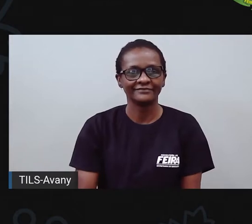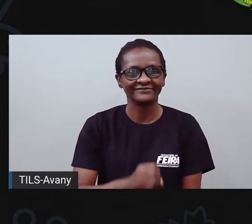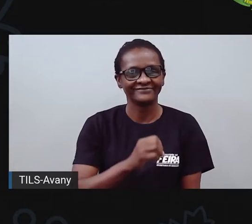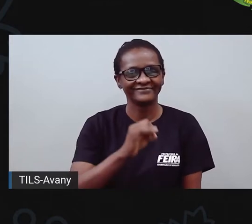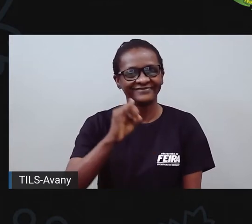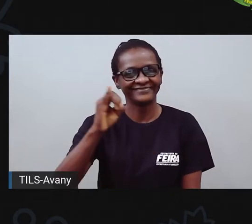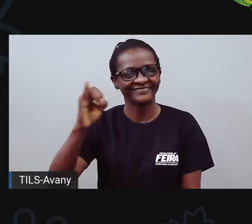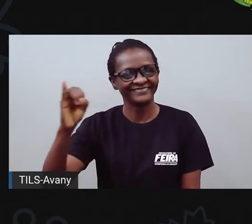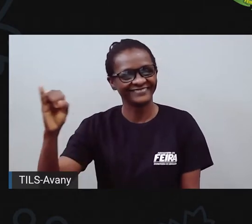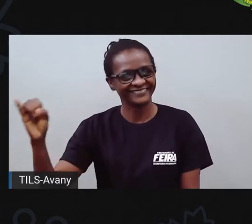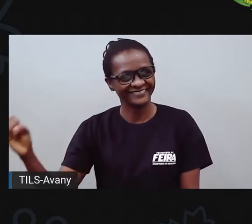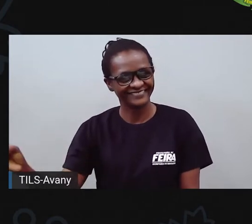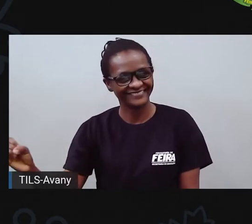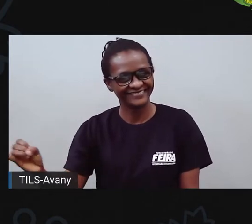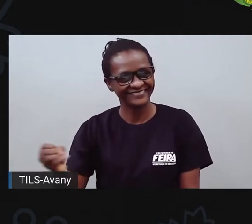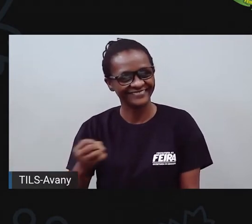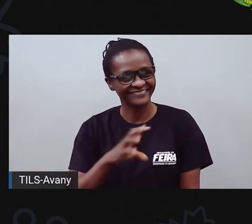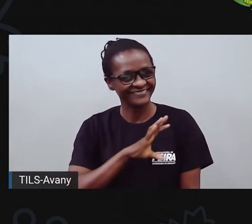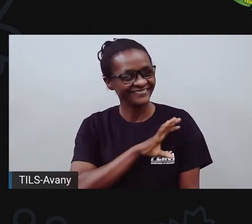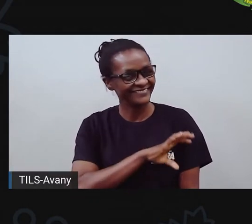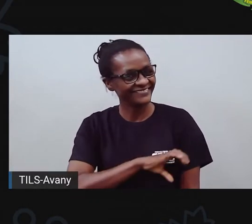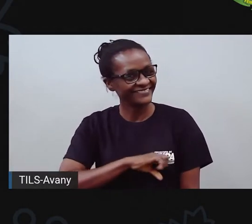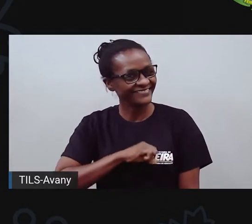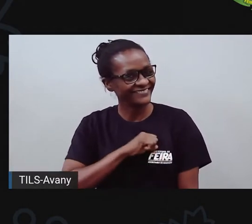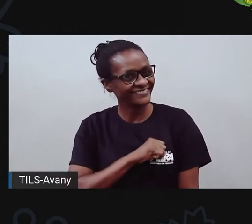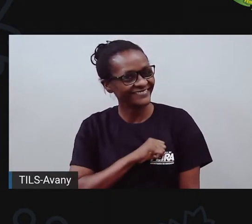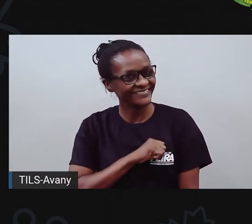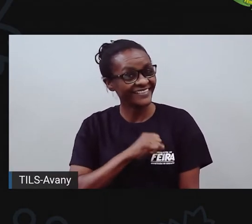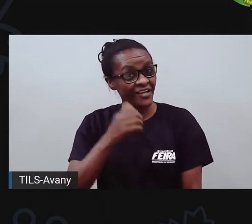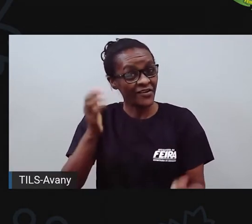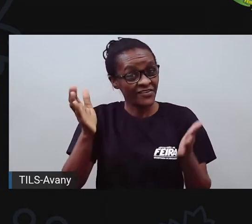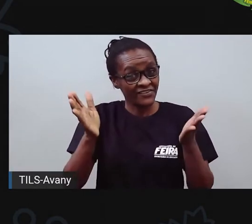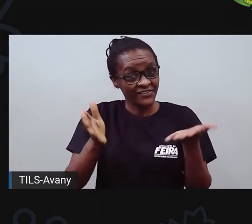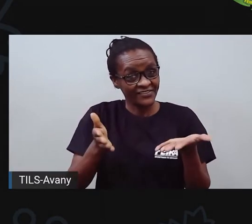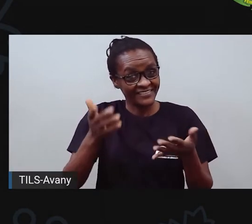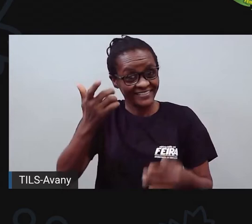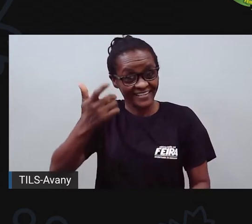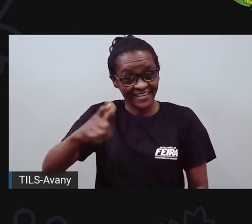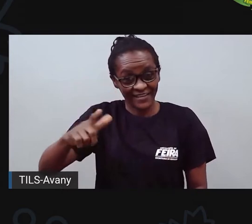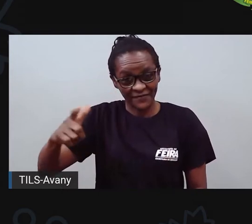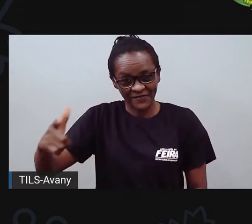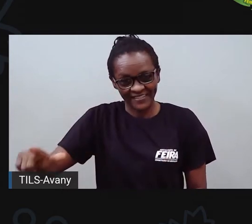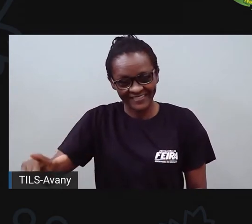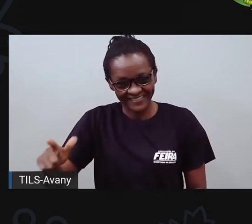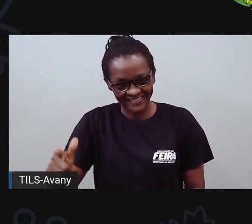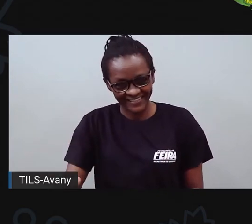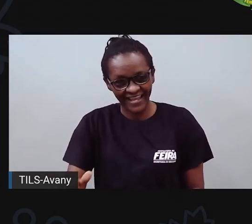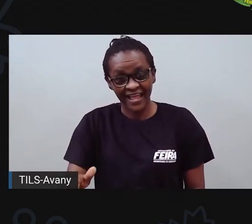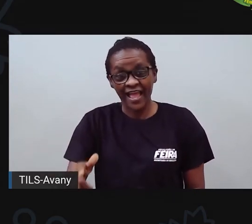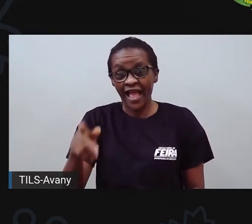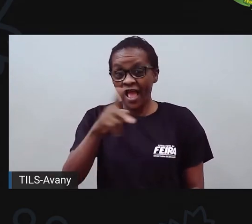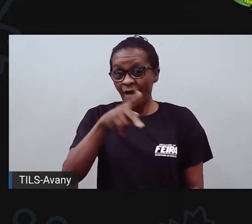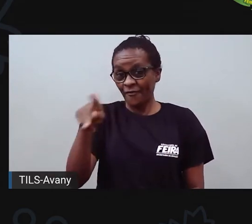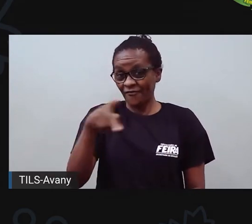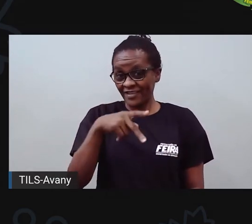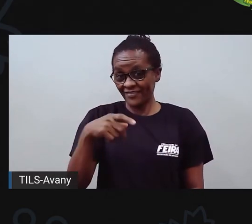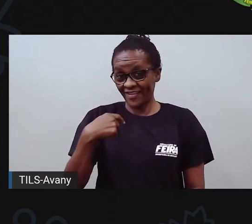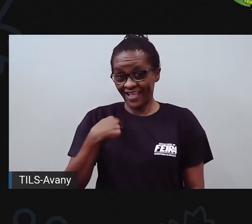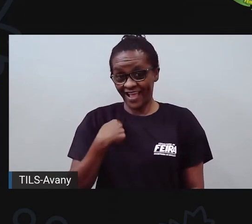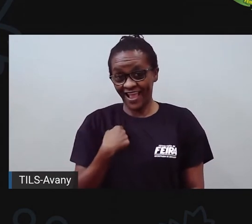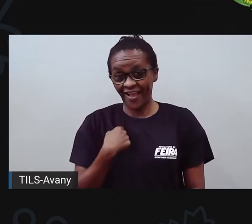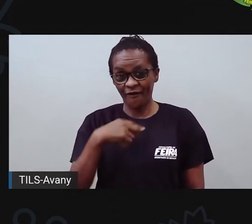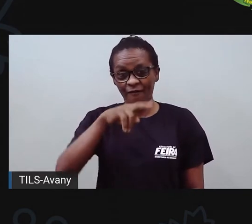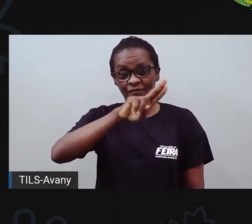Olá, meus amores, mais uma aula de Pró-Maria. Pró-Maria de volta aqui com vocês.